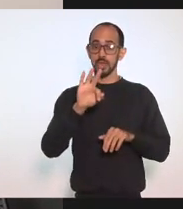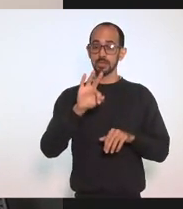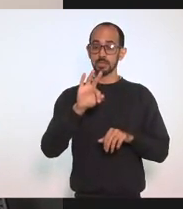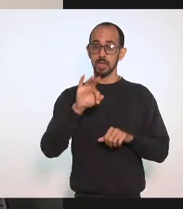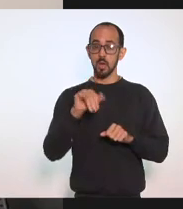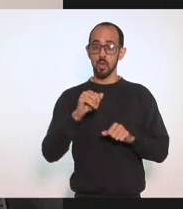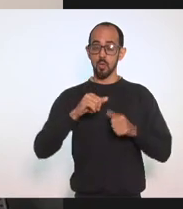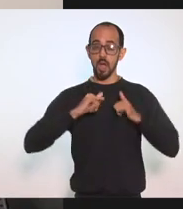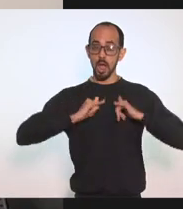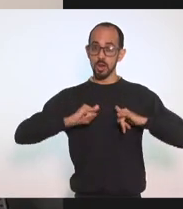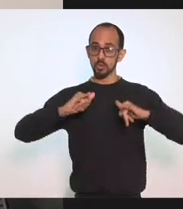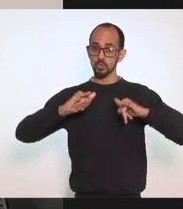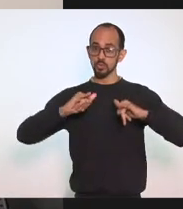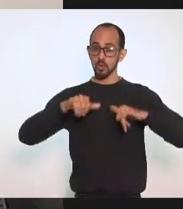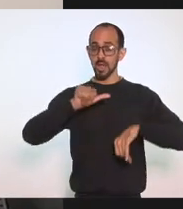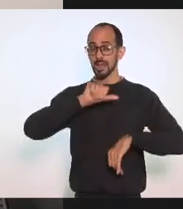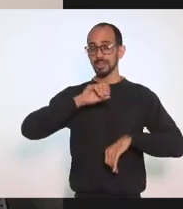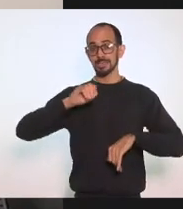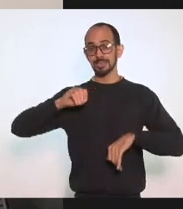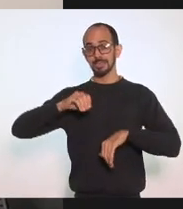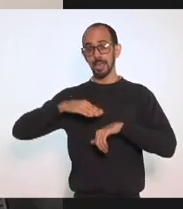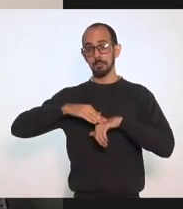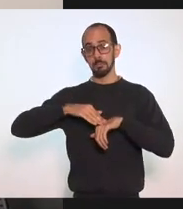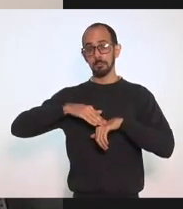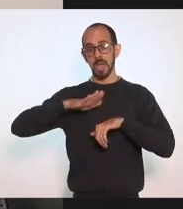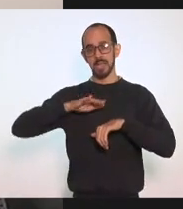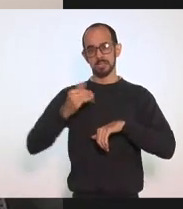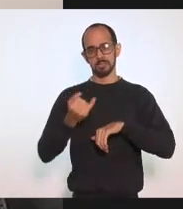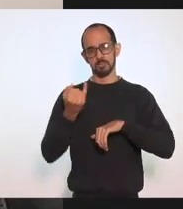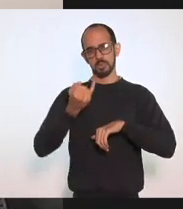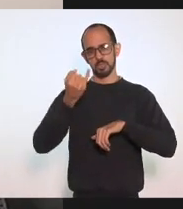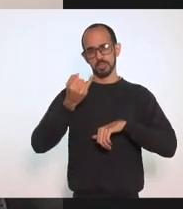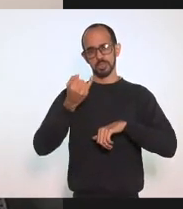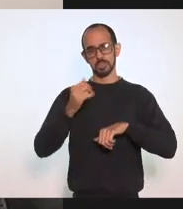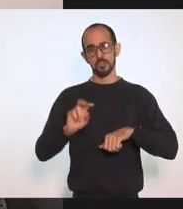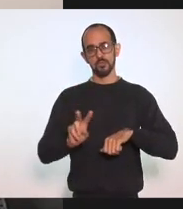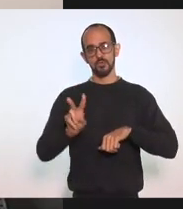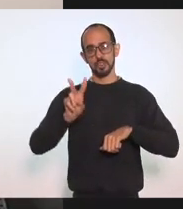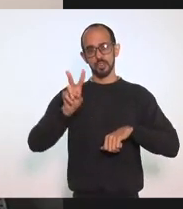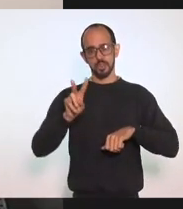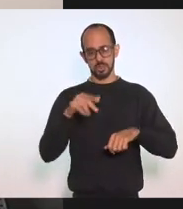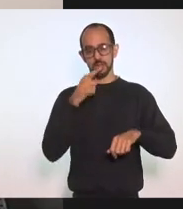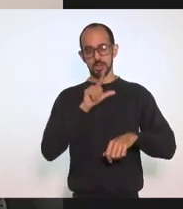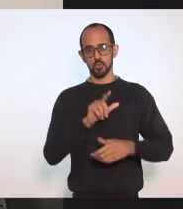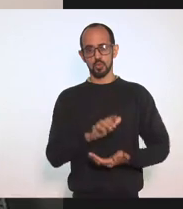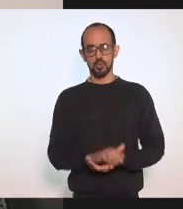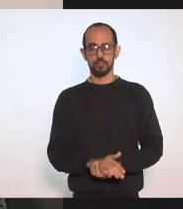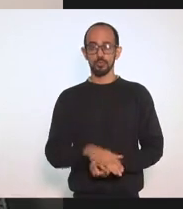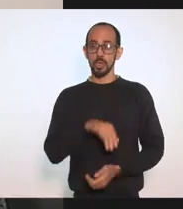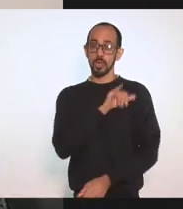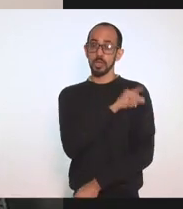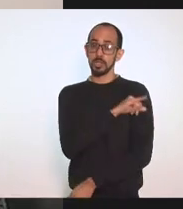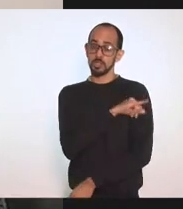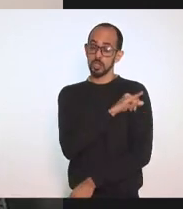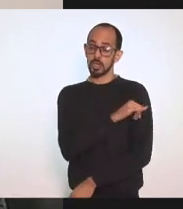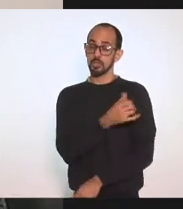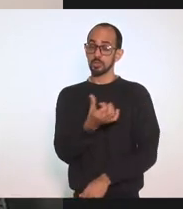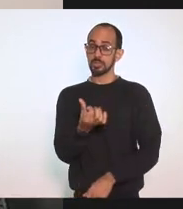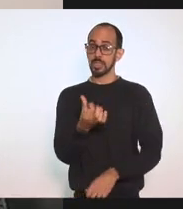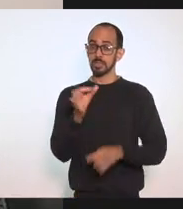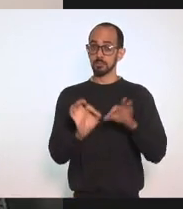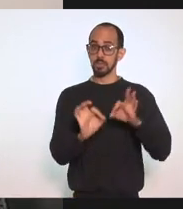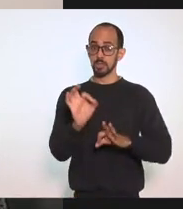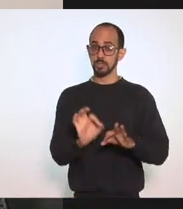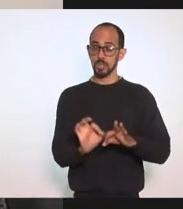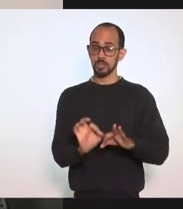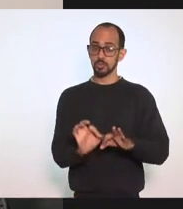iniciativas Que se sagraram Vencedoras No estado Do Rio de Janeiro Seis projetos Foram